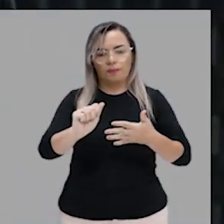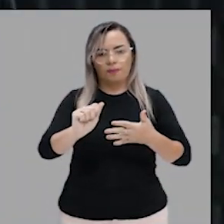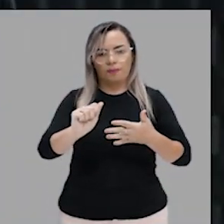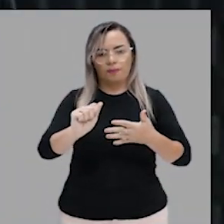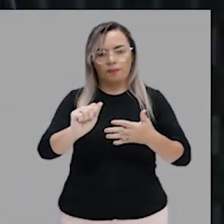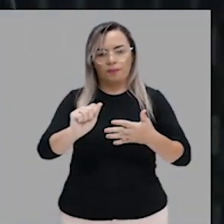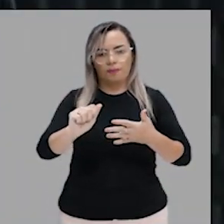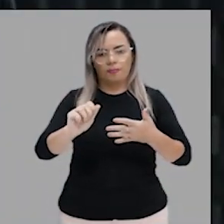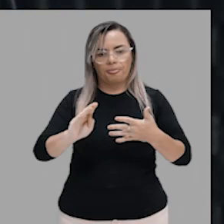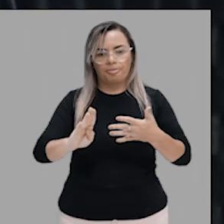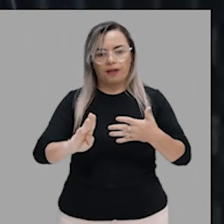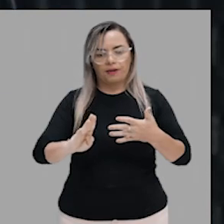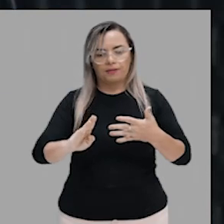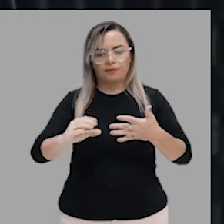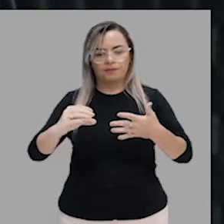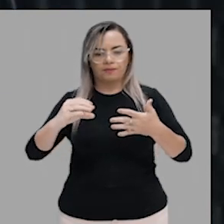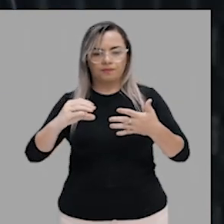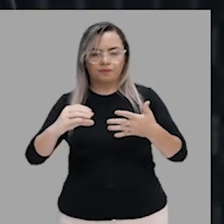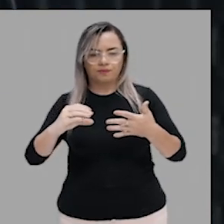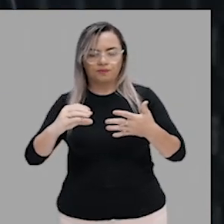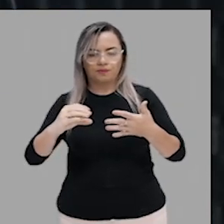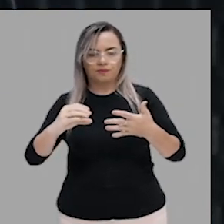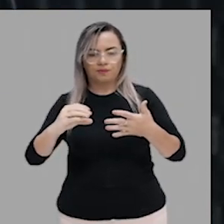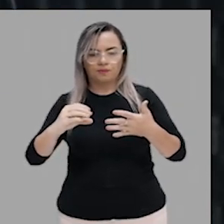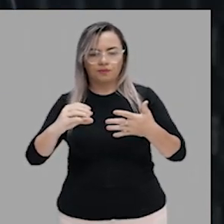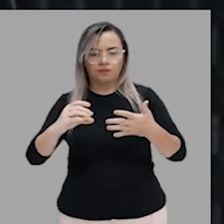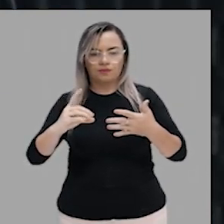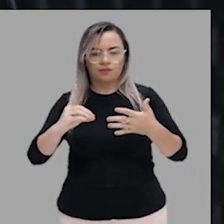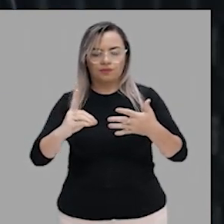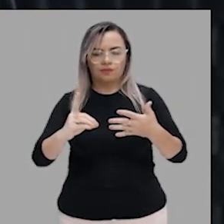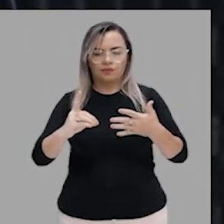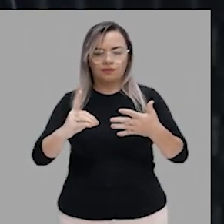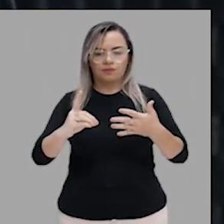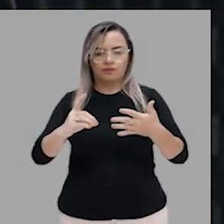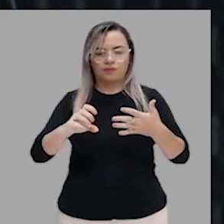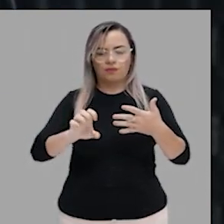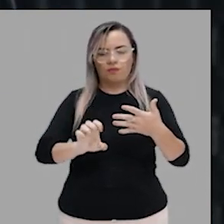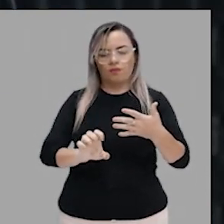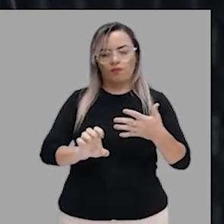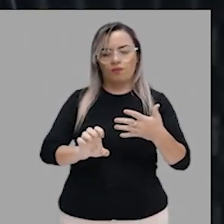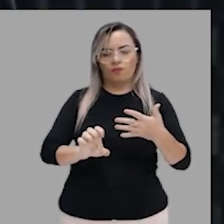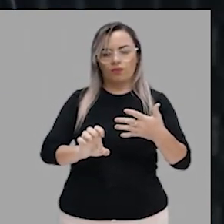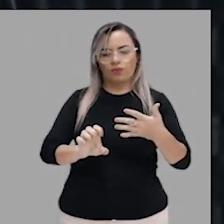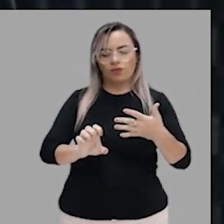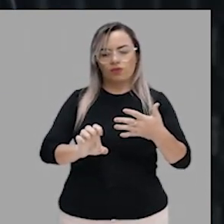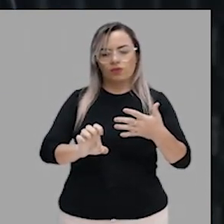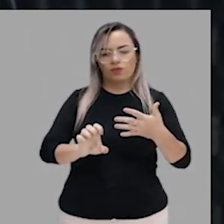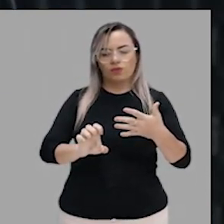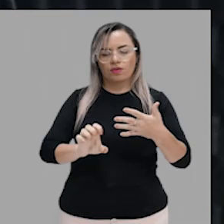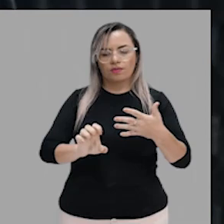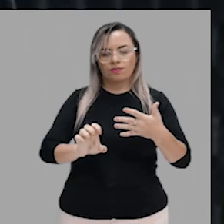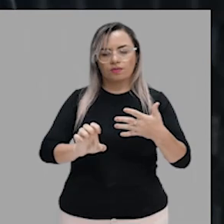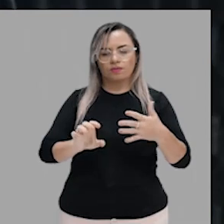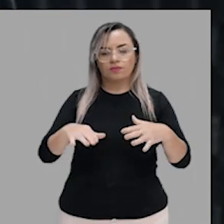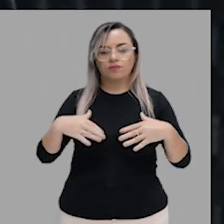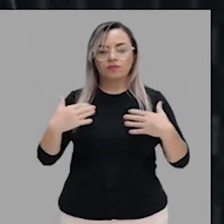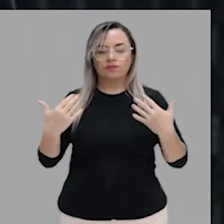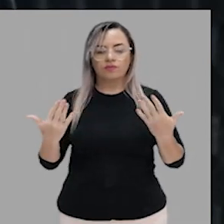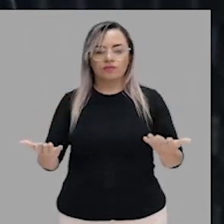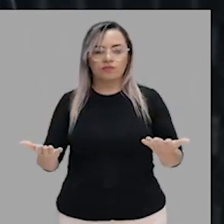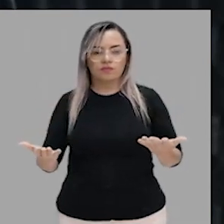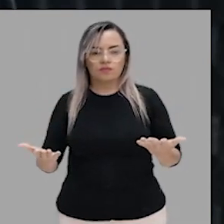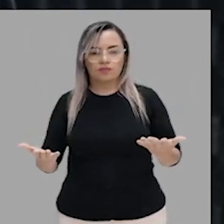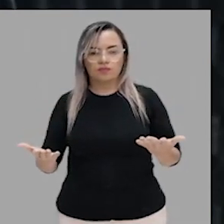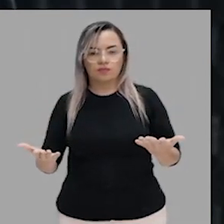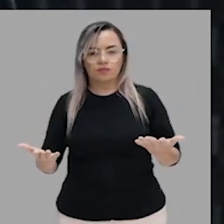cinema. Cheguei à escola, cheguei à escola, obedeceu ao pai e não saiu. Então, considerando a norma